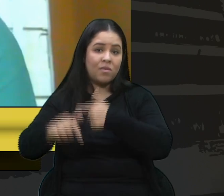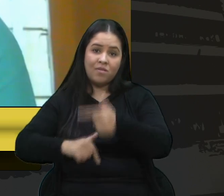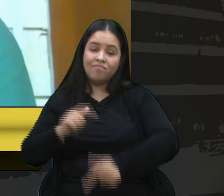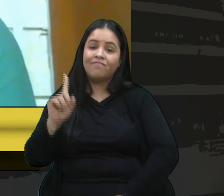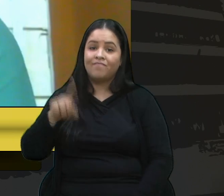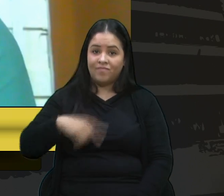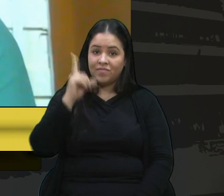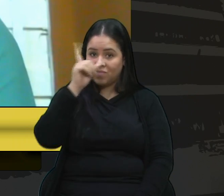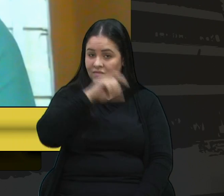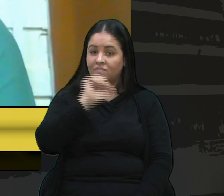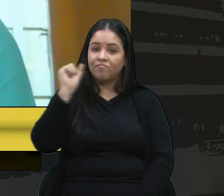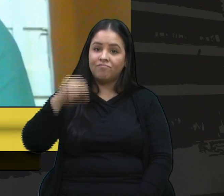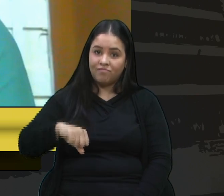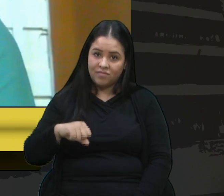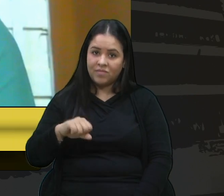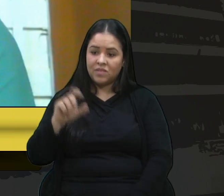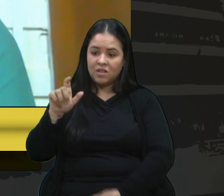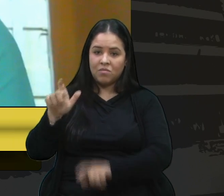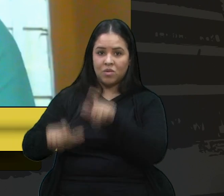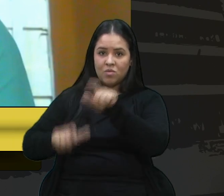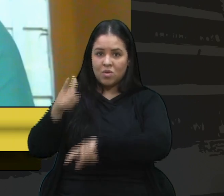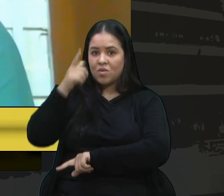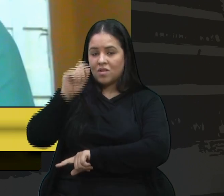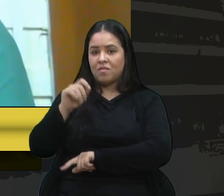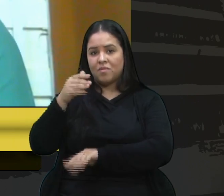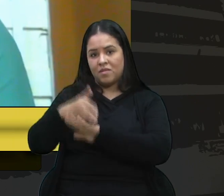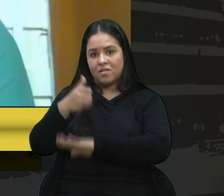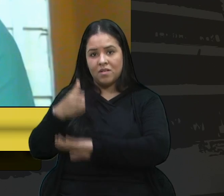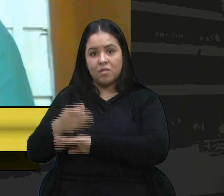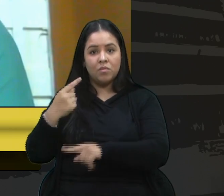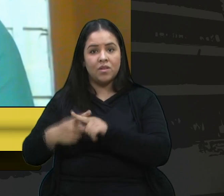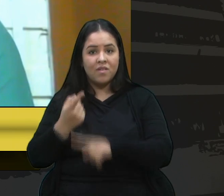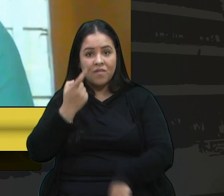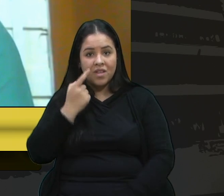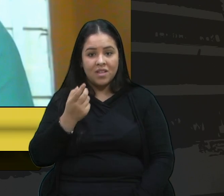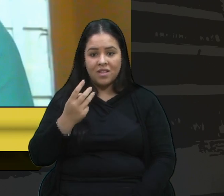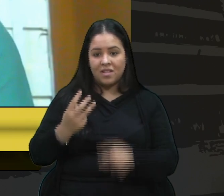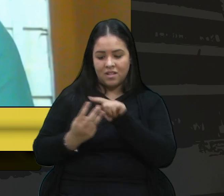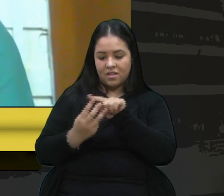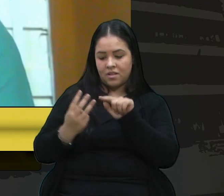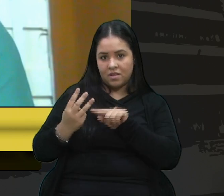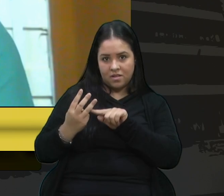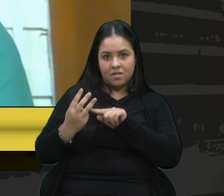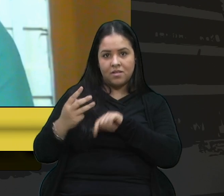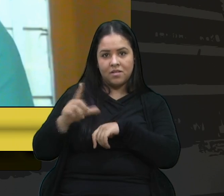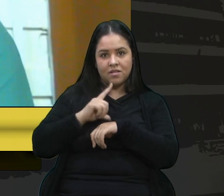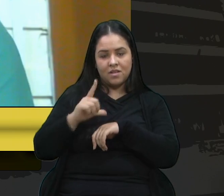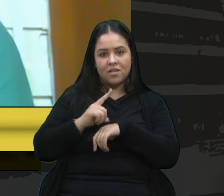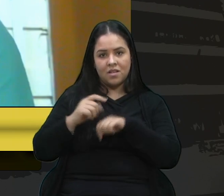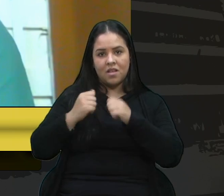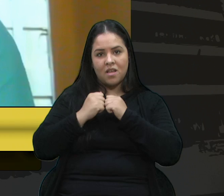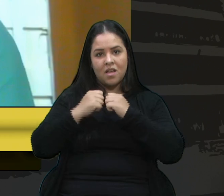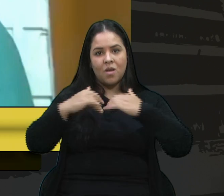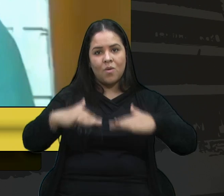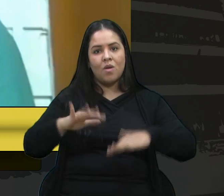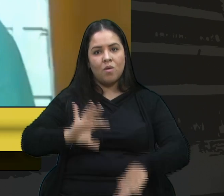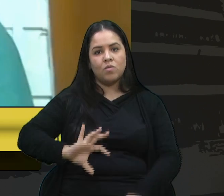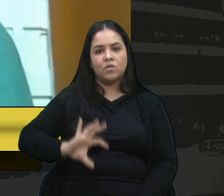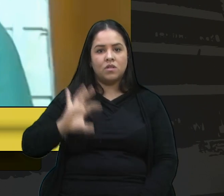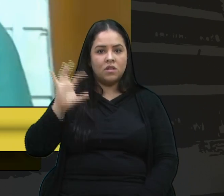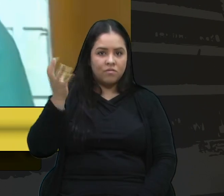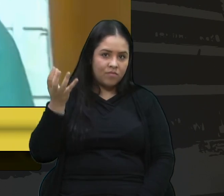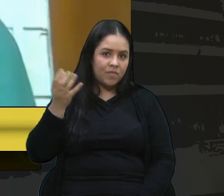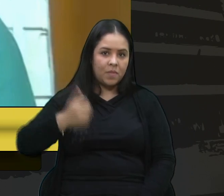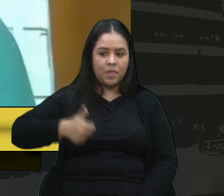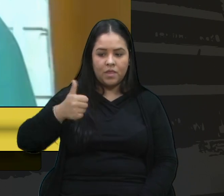difícil realmente das pessoas participarem. Vejam que as três audiências dos três blocos ocorreram, a